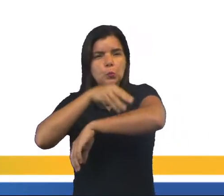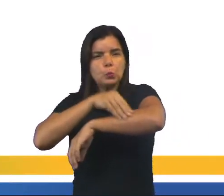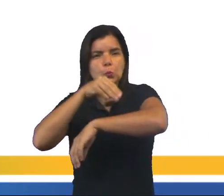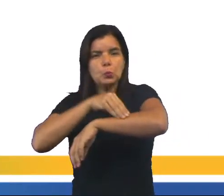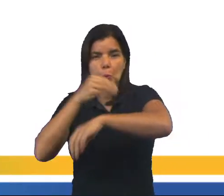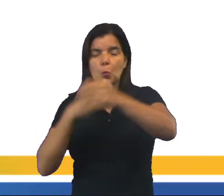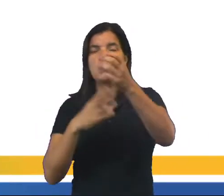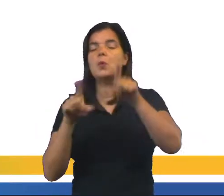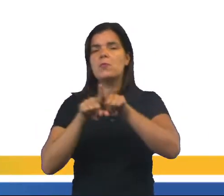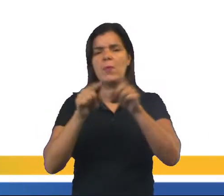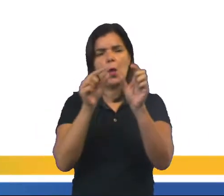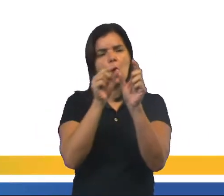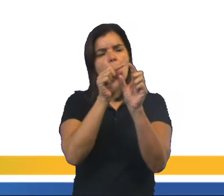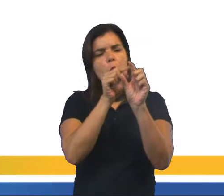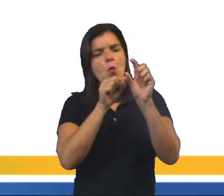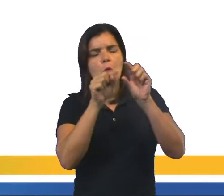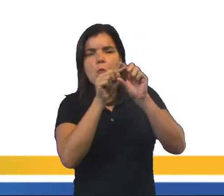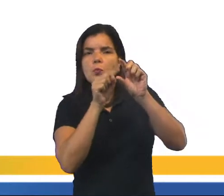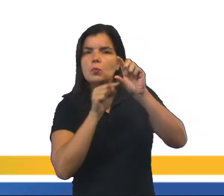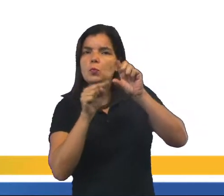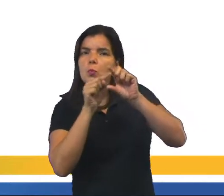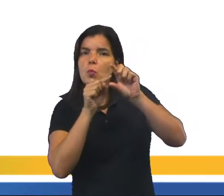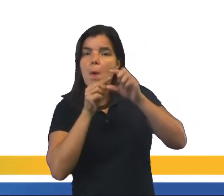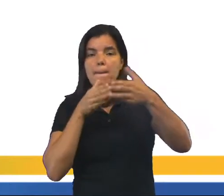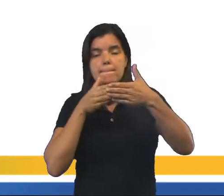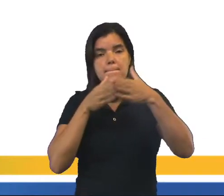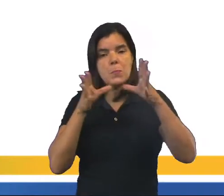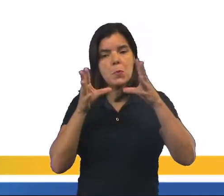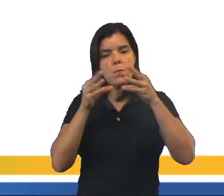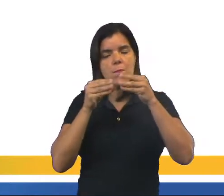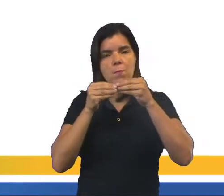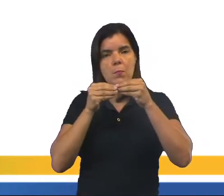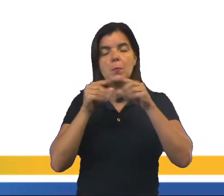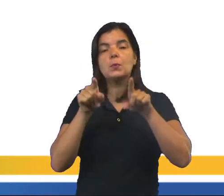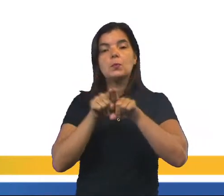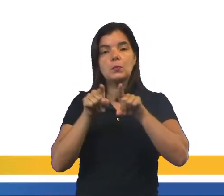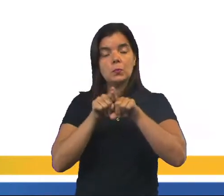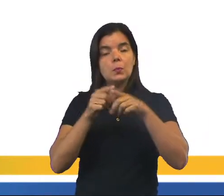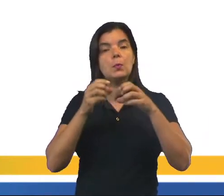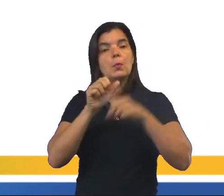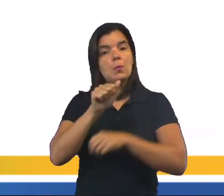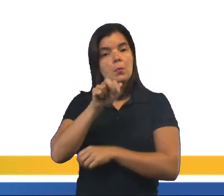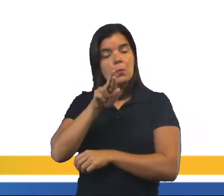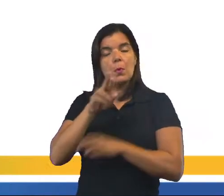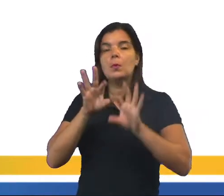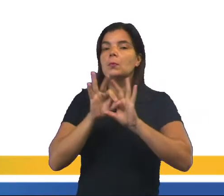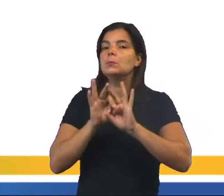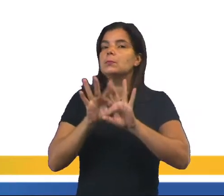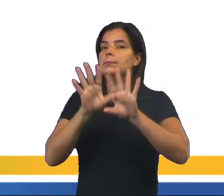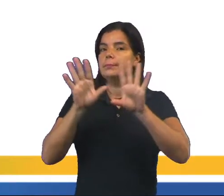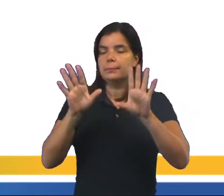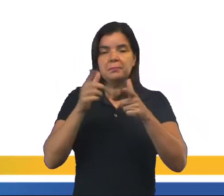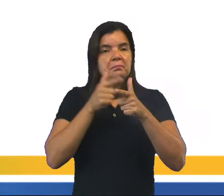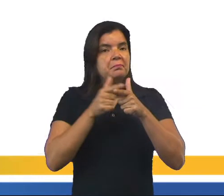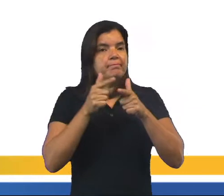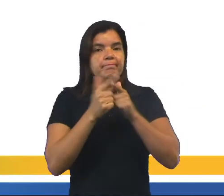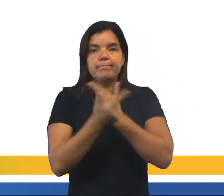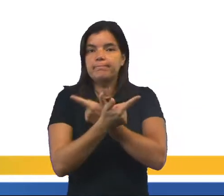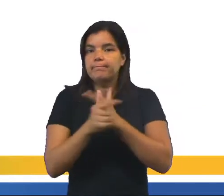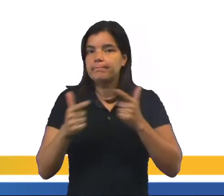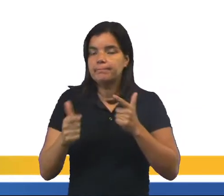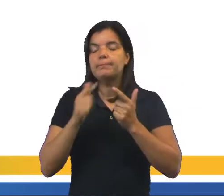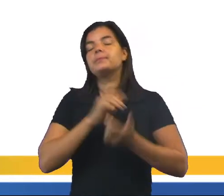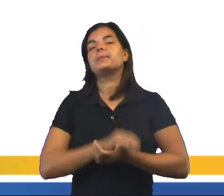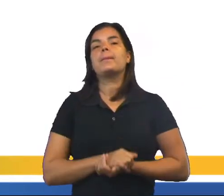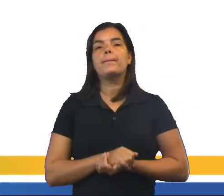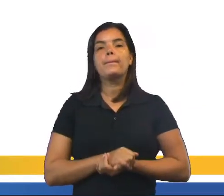anéis que impedem que ela se feche para que assim o ar passe por ela sem problemas. Então,